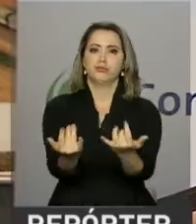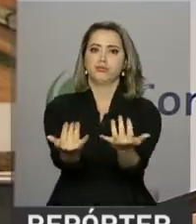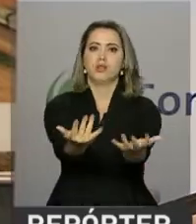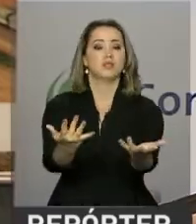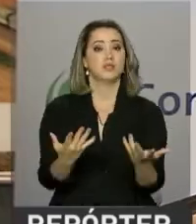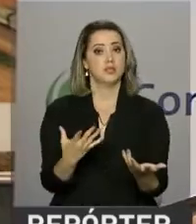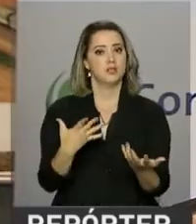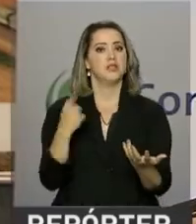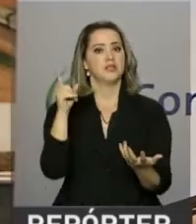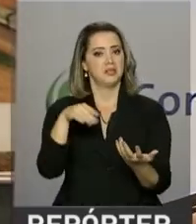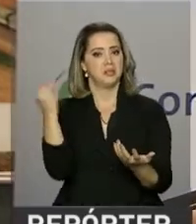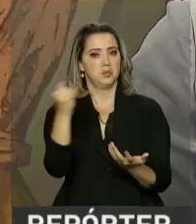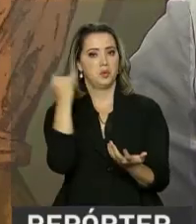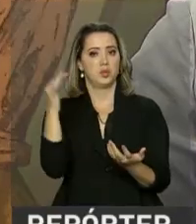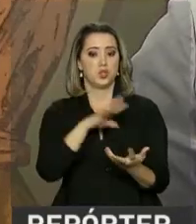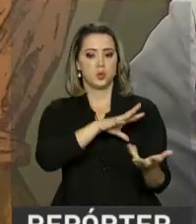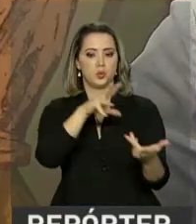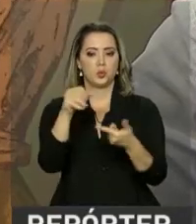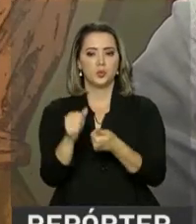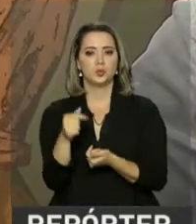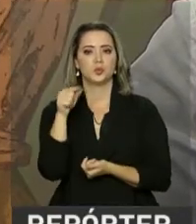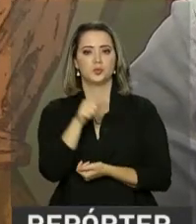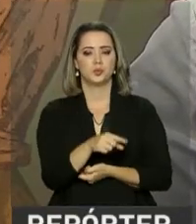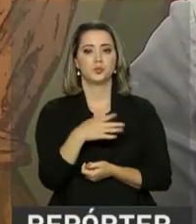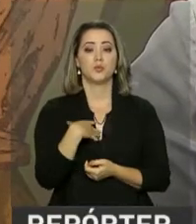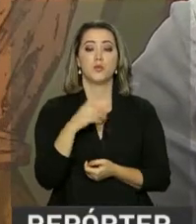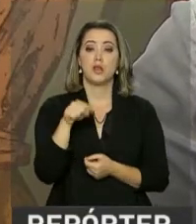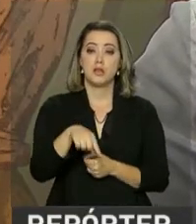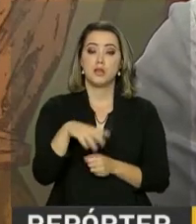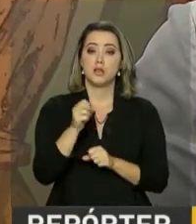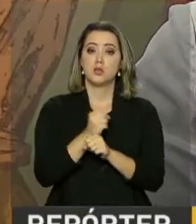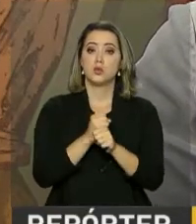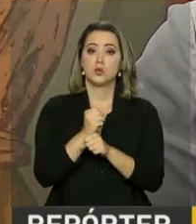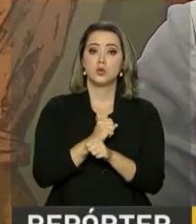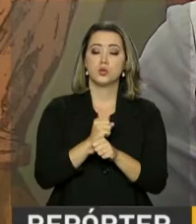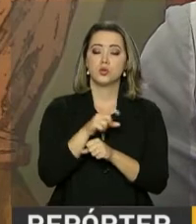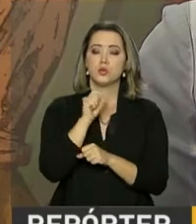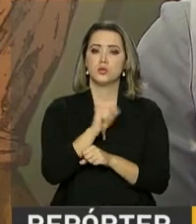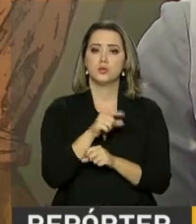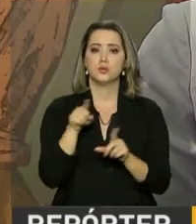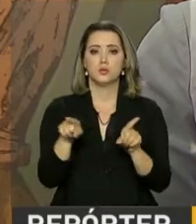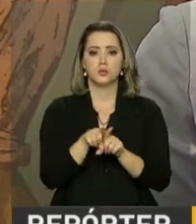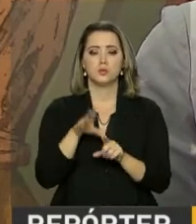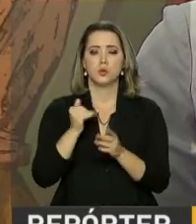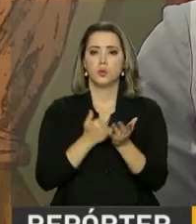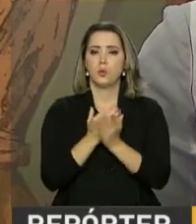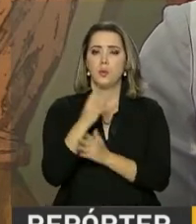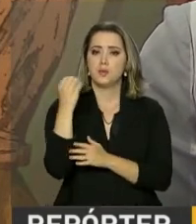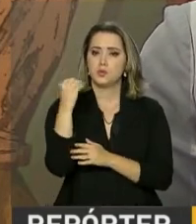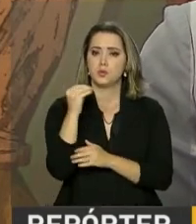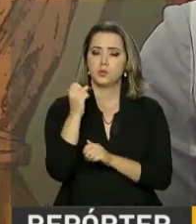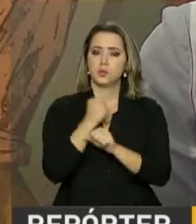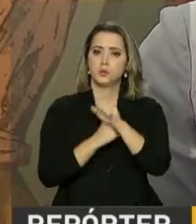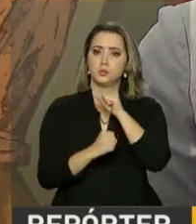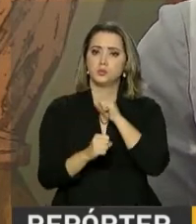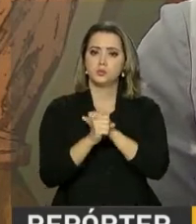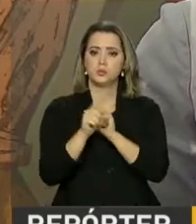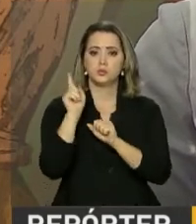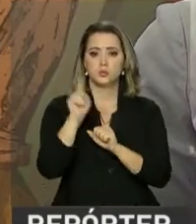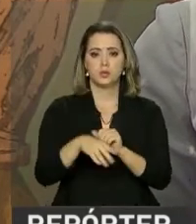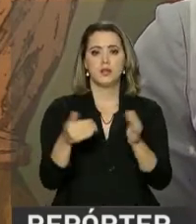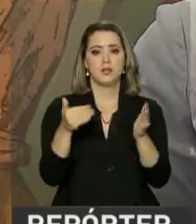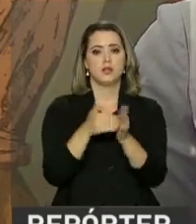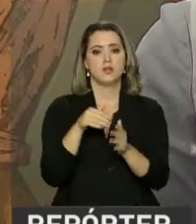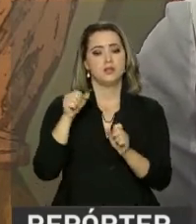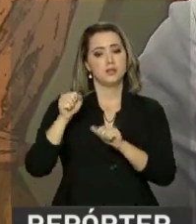muito importante em termos de alimentos no mundo. O destaque da safra 2016-2017, que começou em outubro do ano passado e